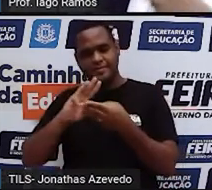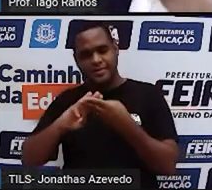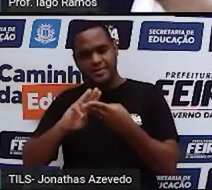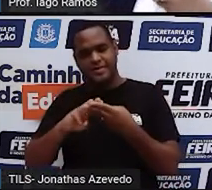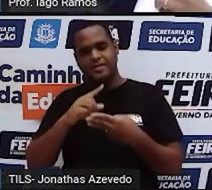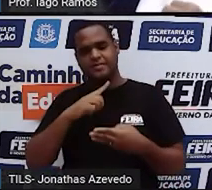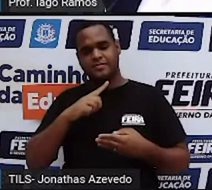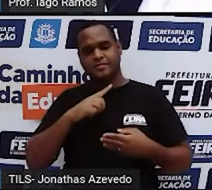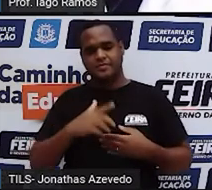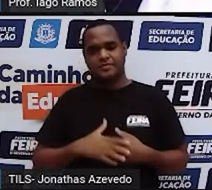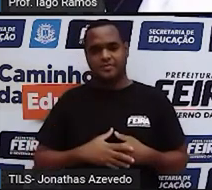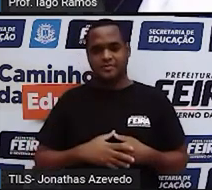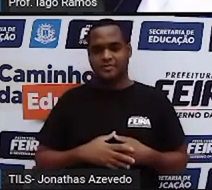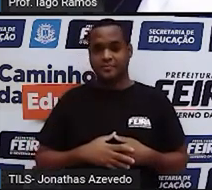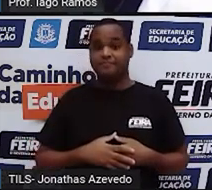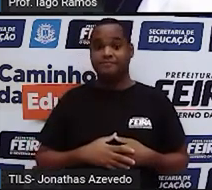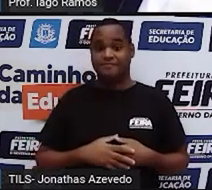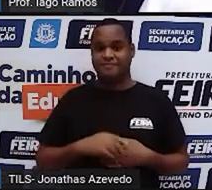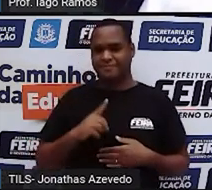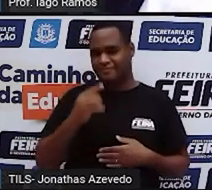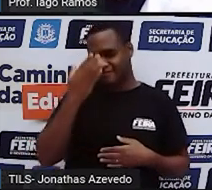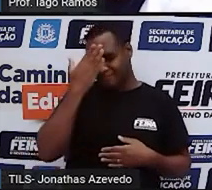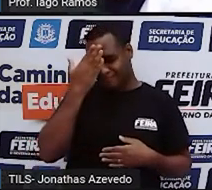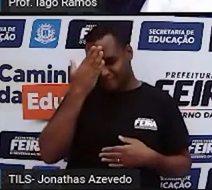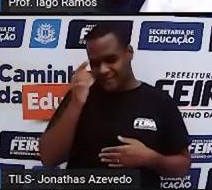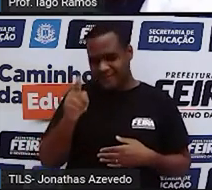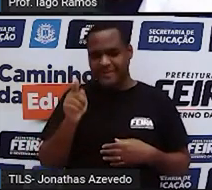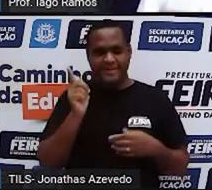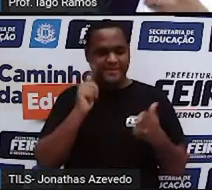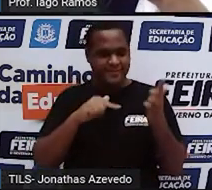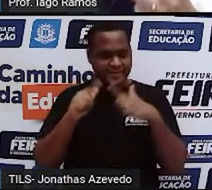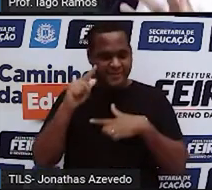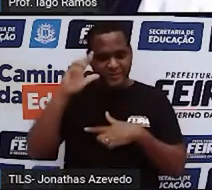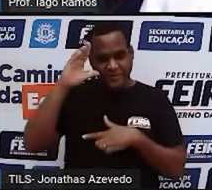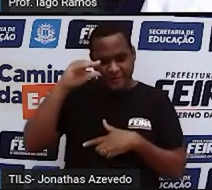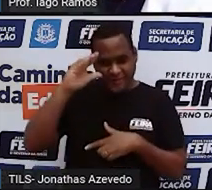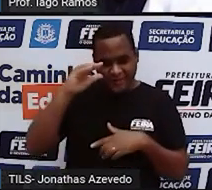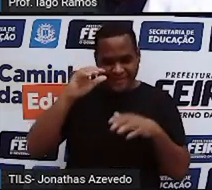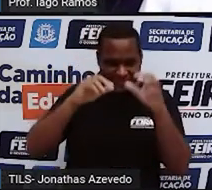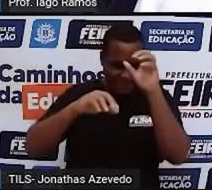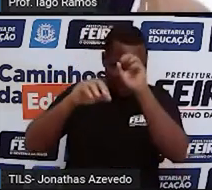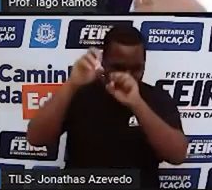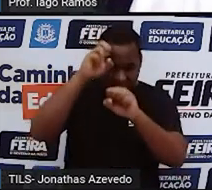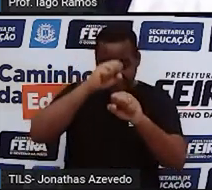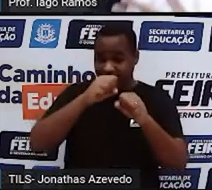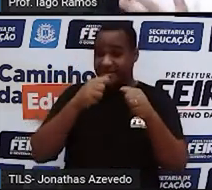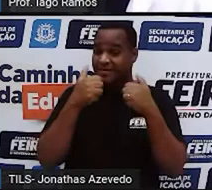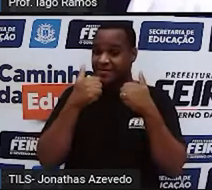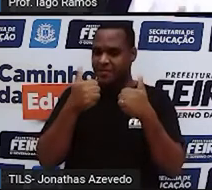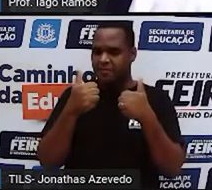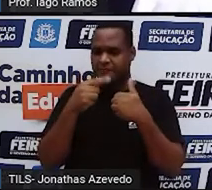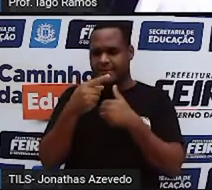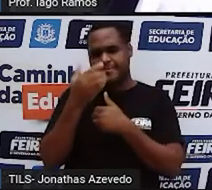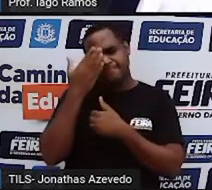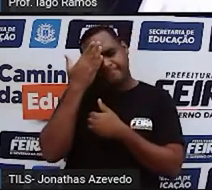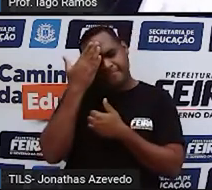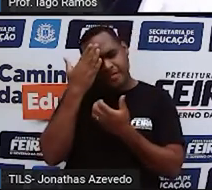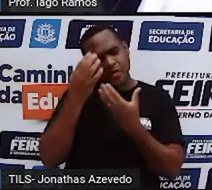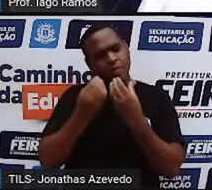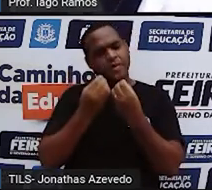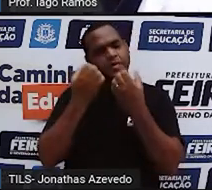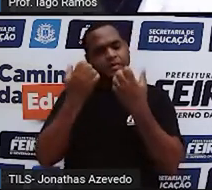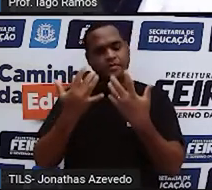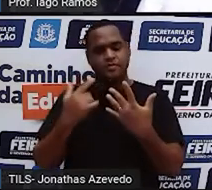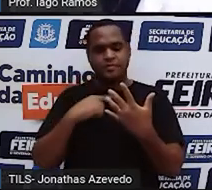E eu sei que você já deve estar curioso ou curiosa para saber como é que esse negócio